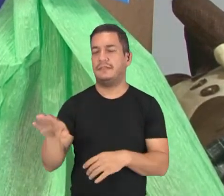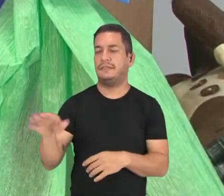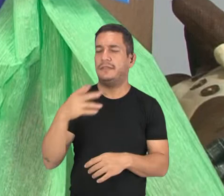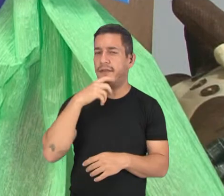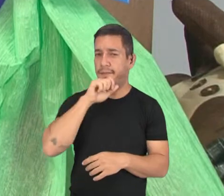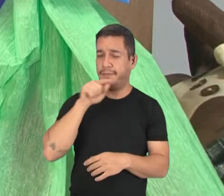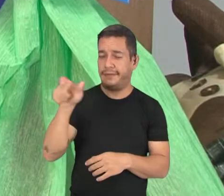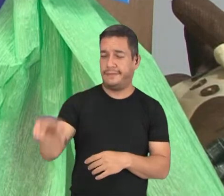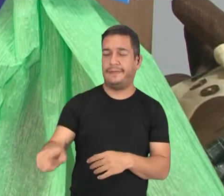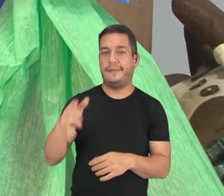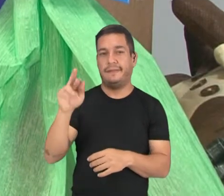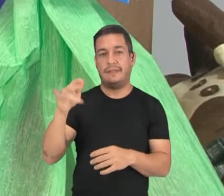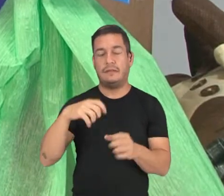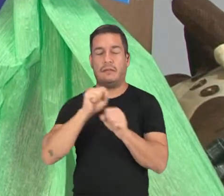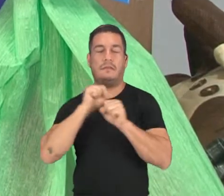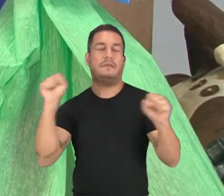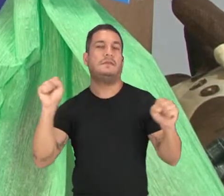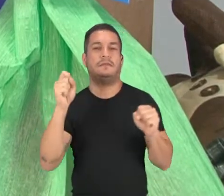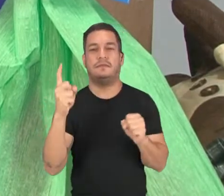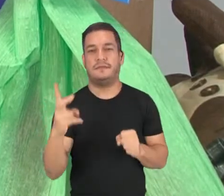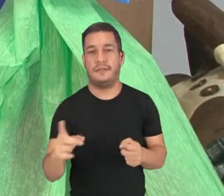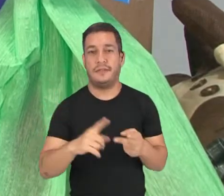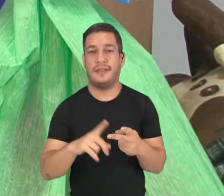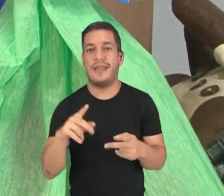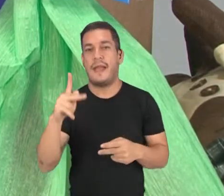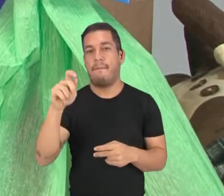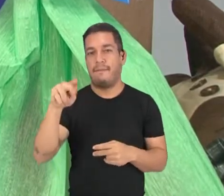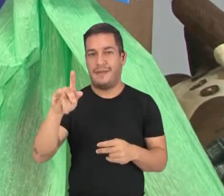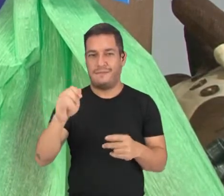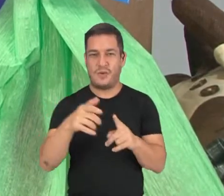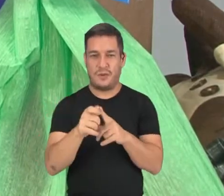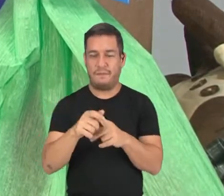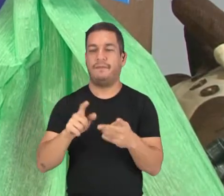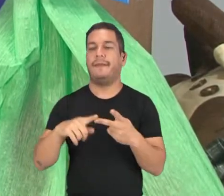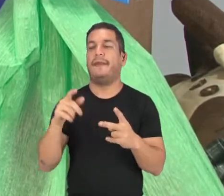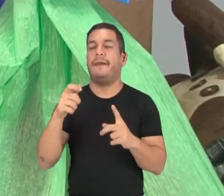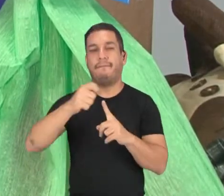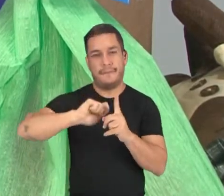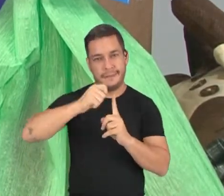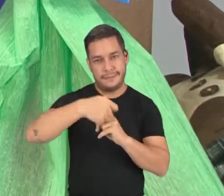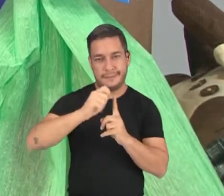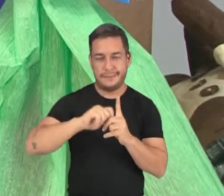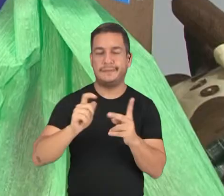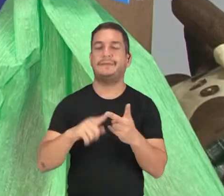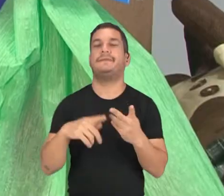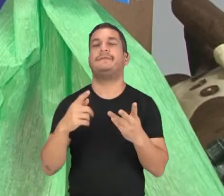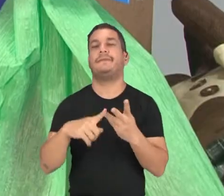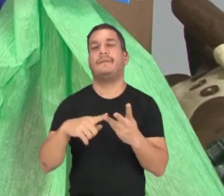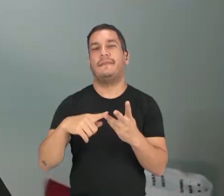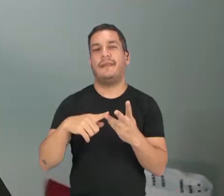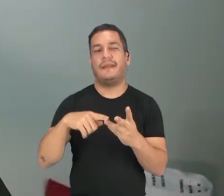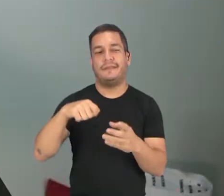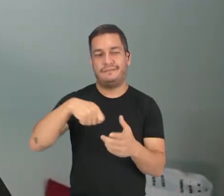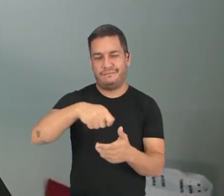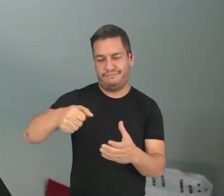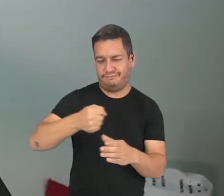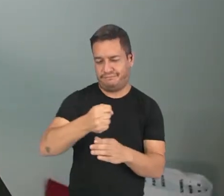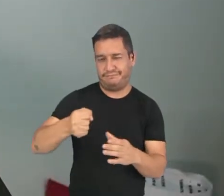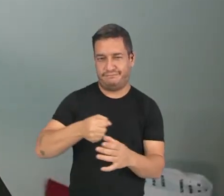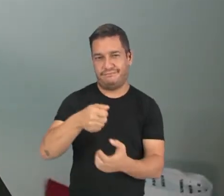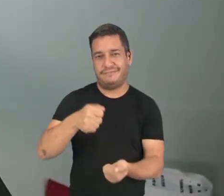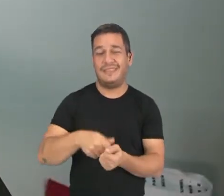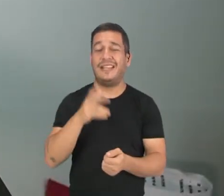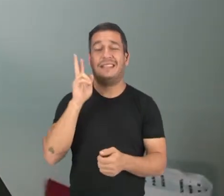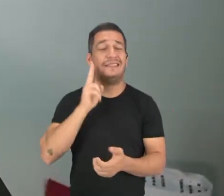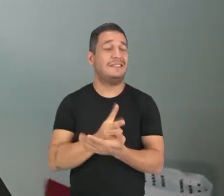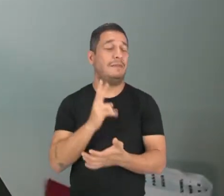acordar de madrugada, pamonha, banana, panelada. E ela sempre falava,